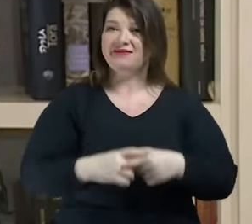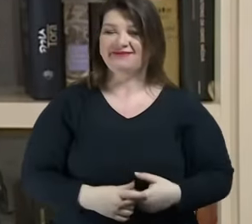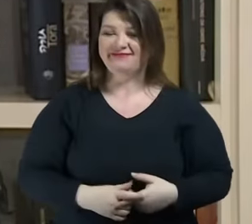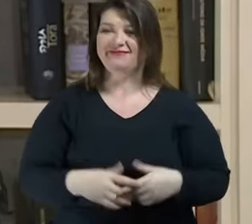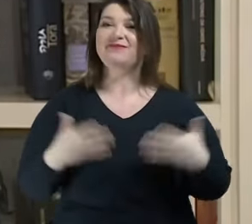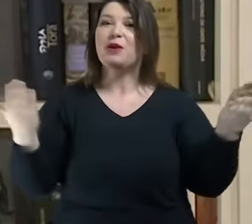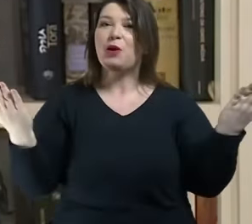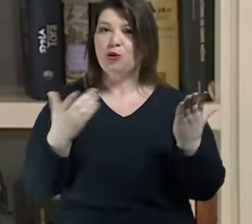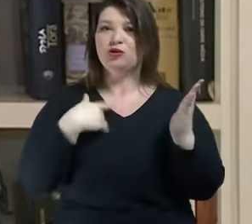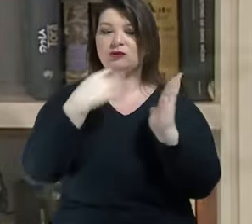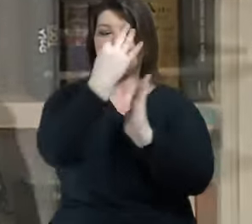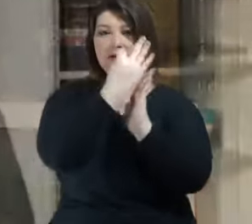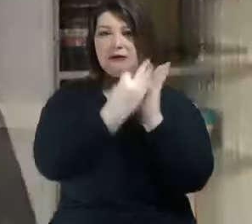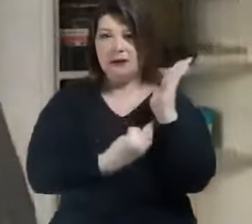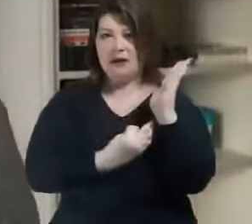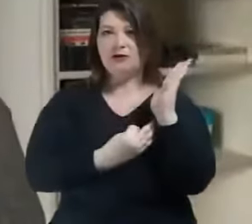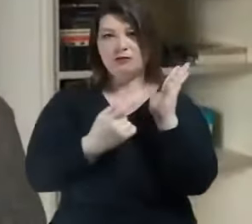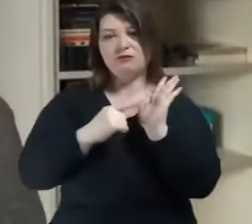contemporâneo.